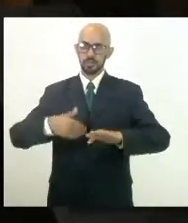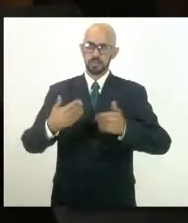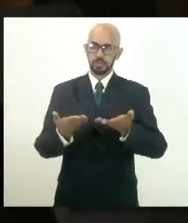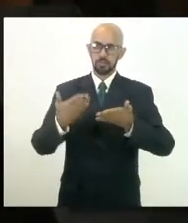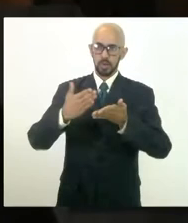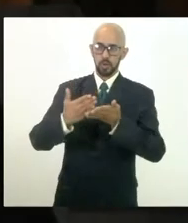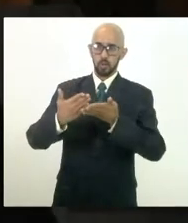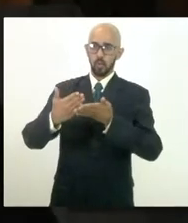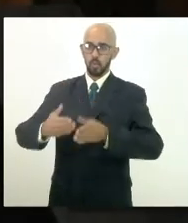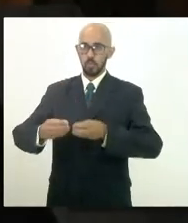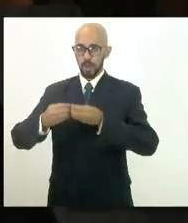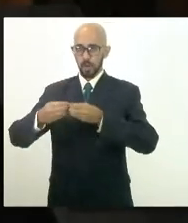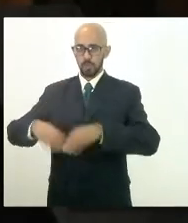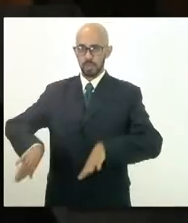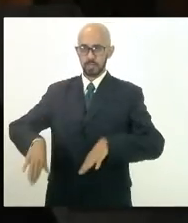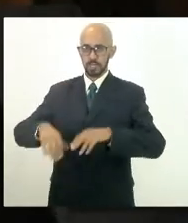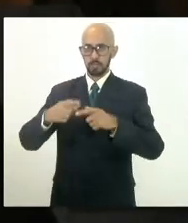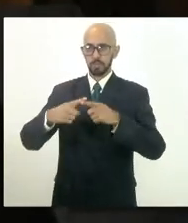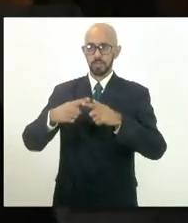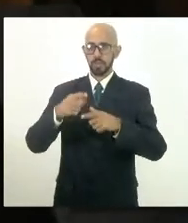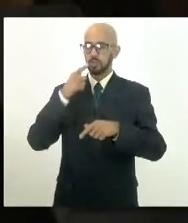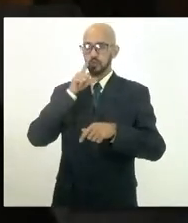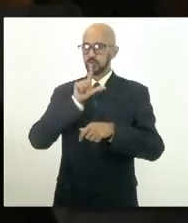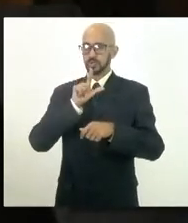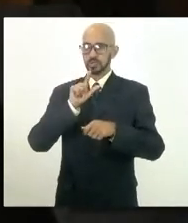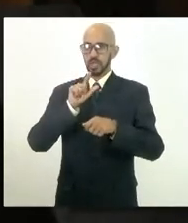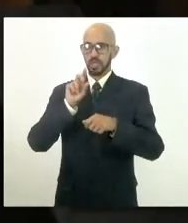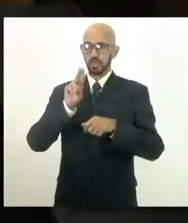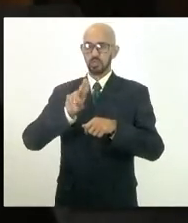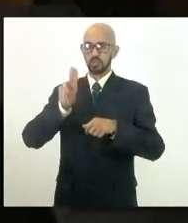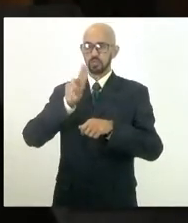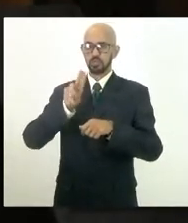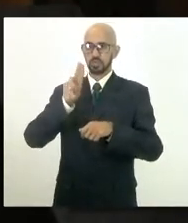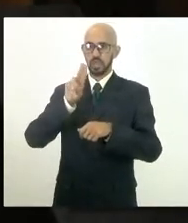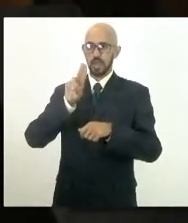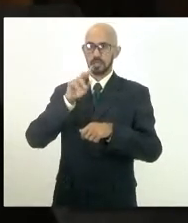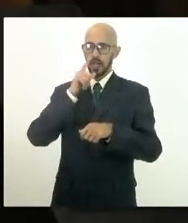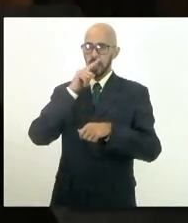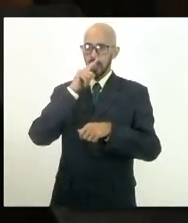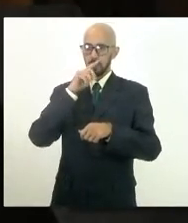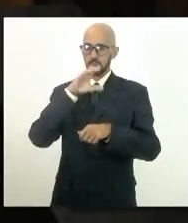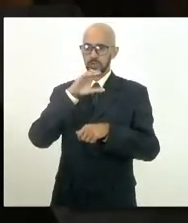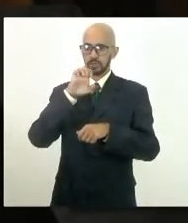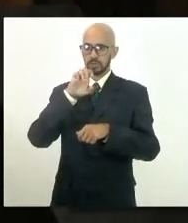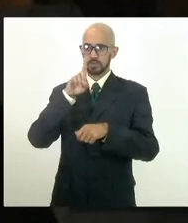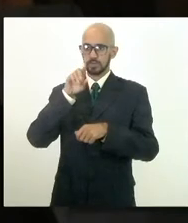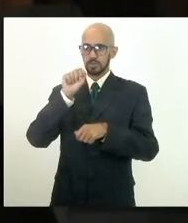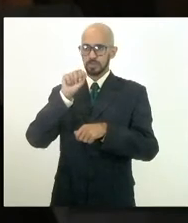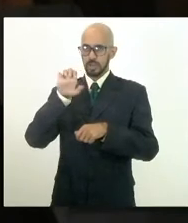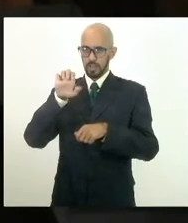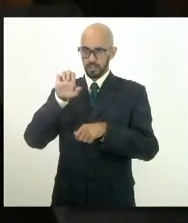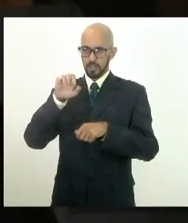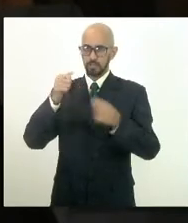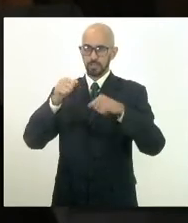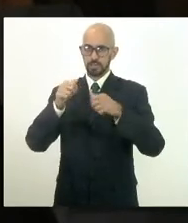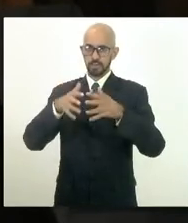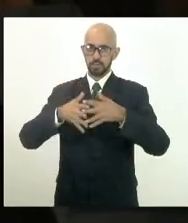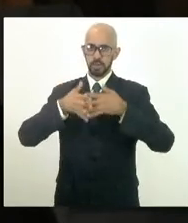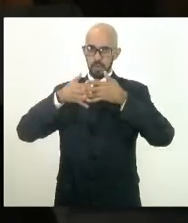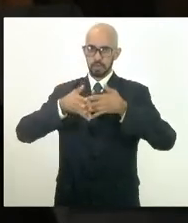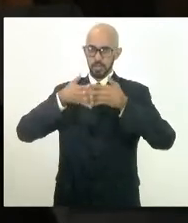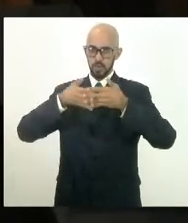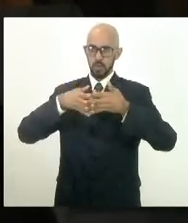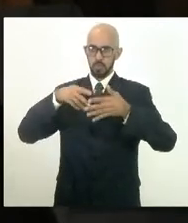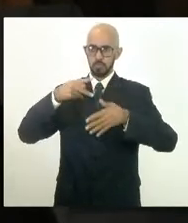ela não consegue jogar essa água na rede da CEDAI, porque não é tratada, não é clorada. Então tem que ir para caminhão-pipa. Mas antes de ir para caminhão